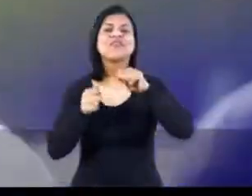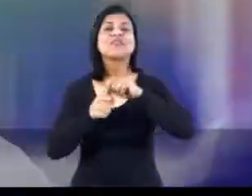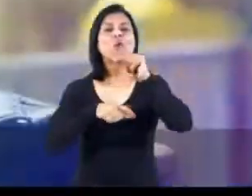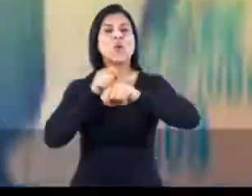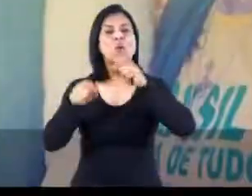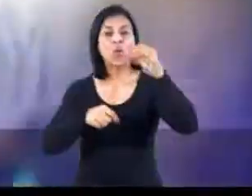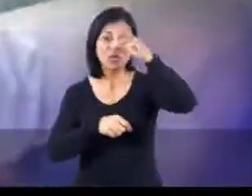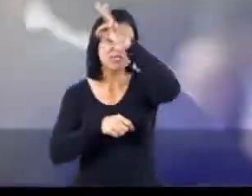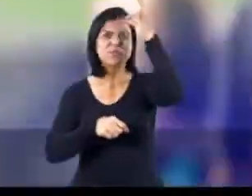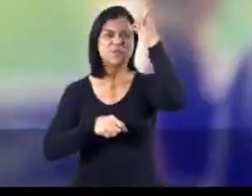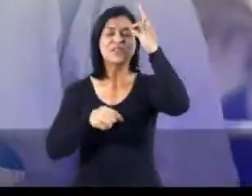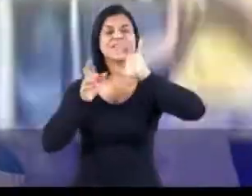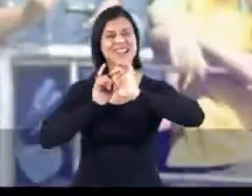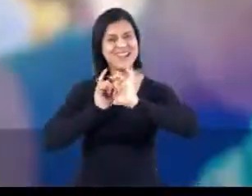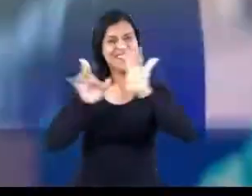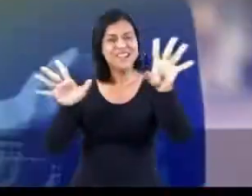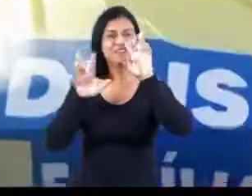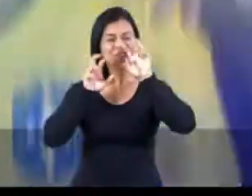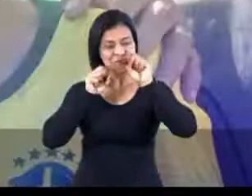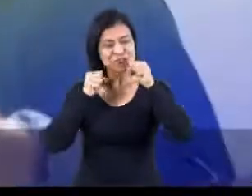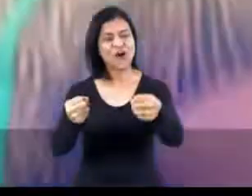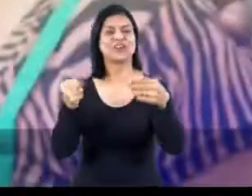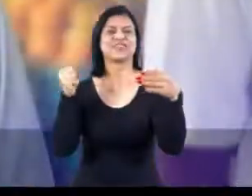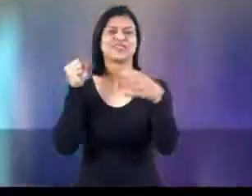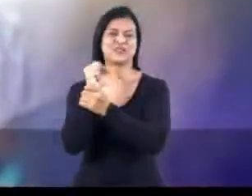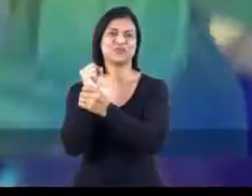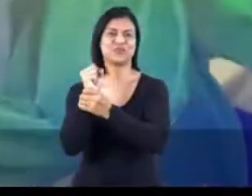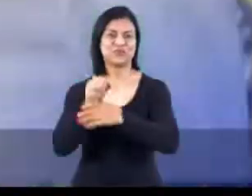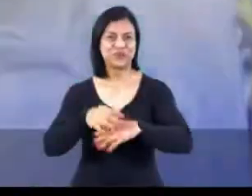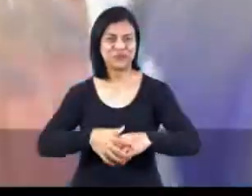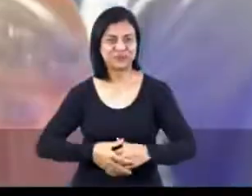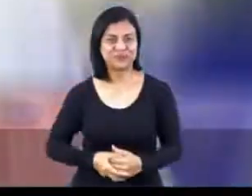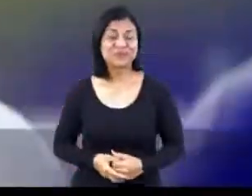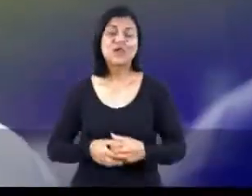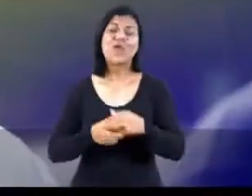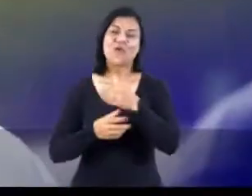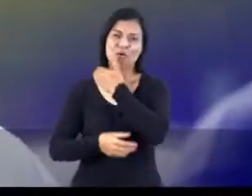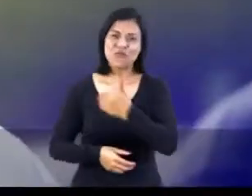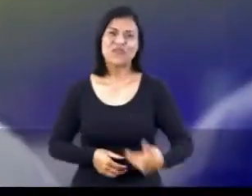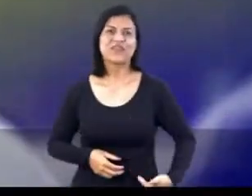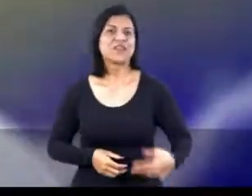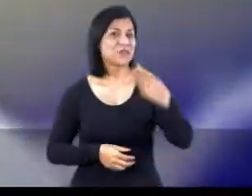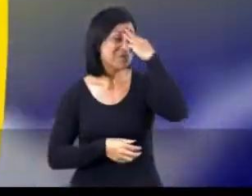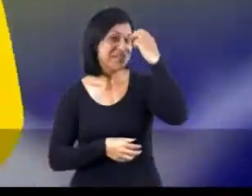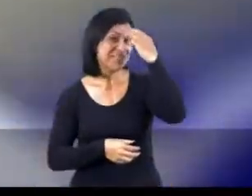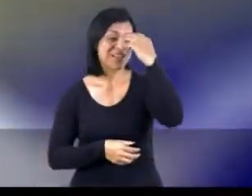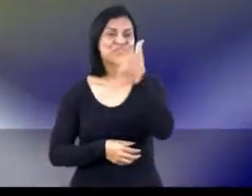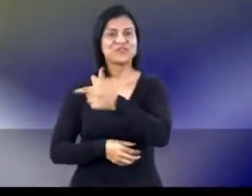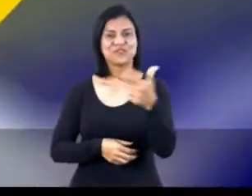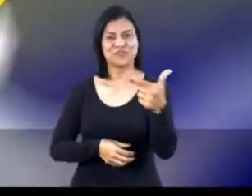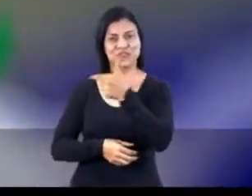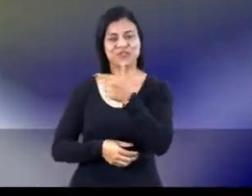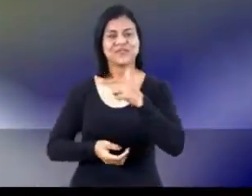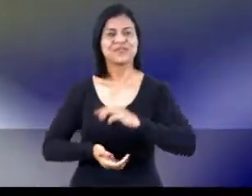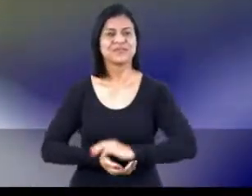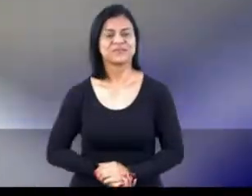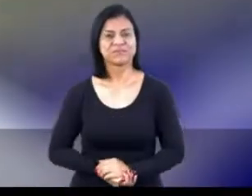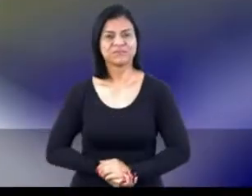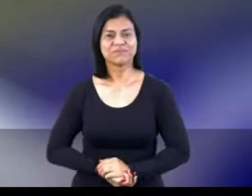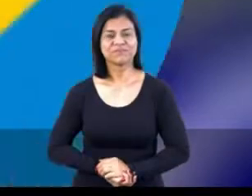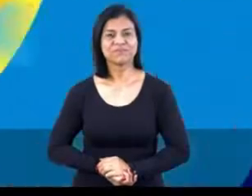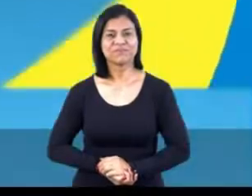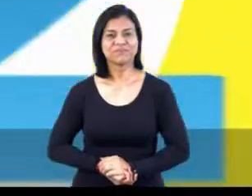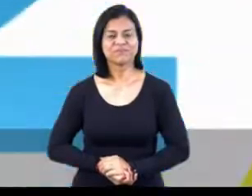fazer do Espírito Santo um estado livre. Forte e seguro. Governador Manato 22.